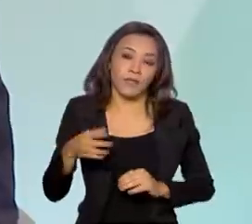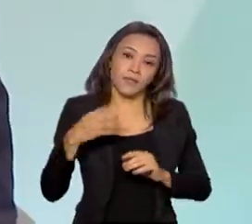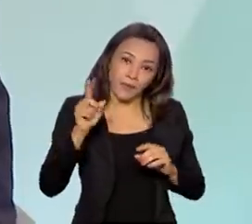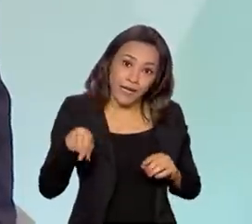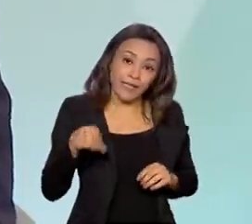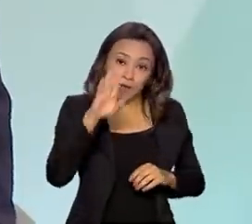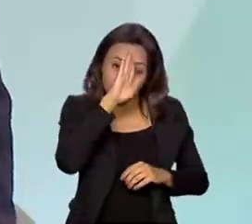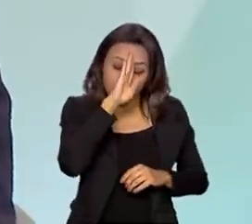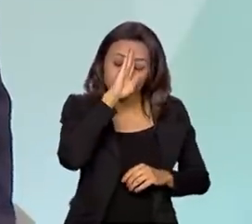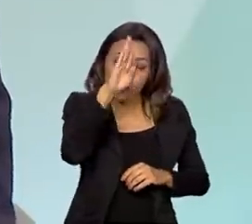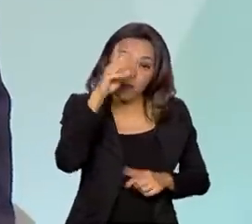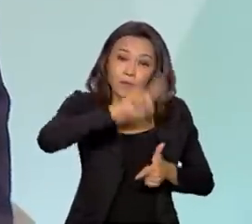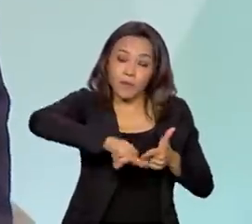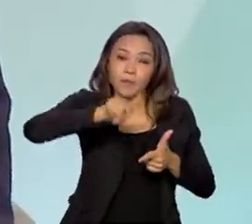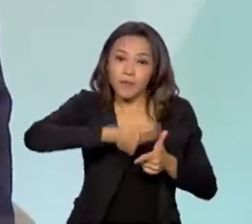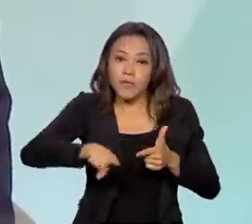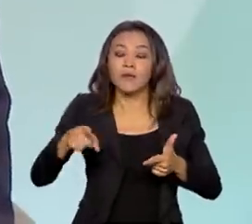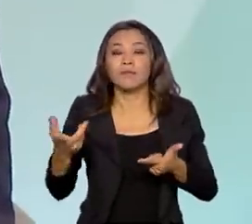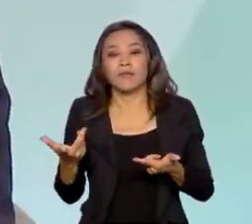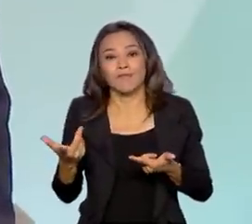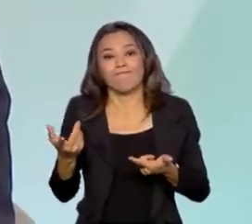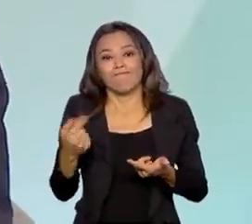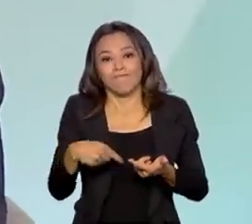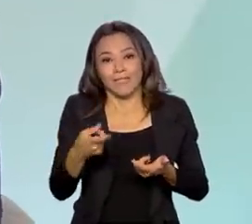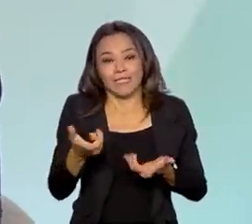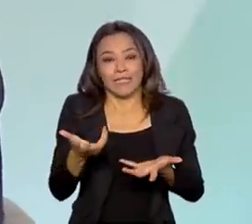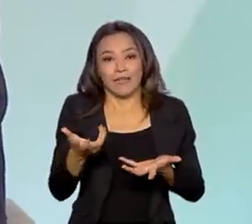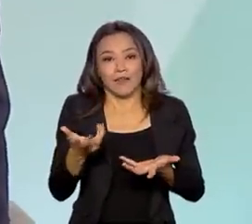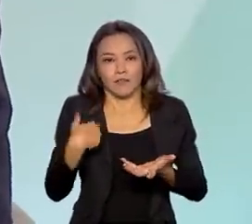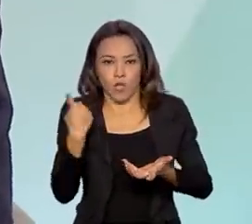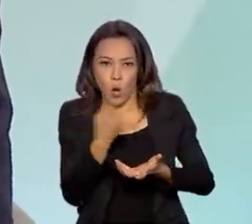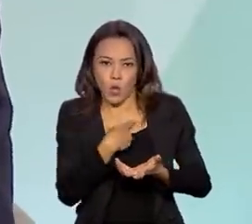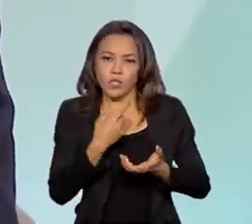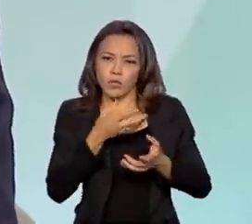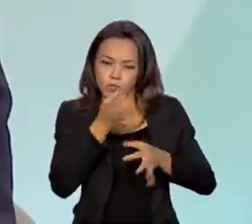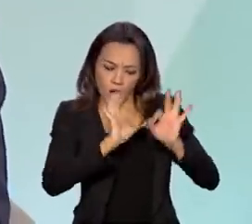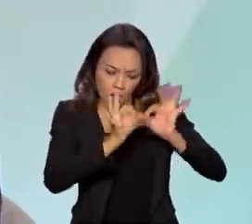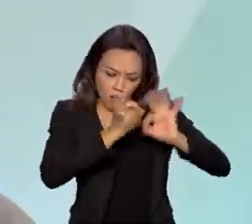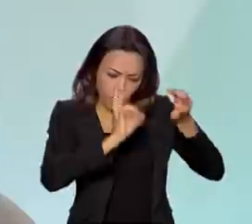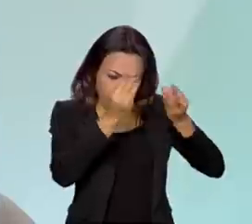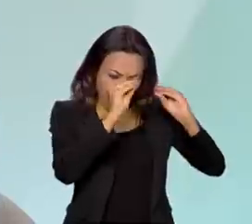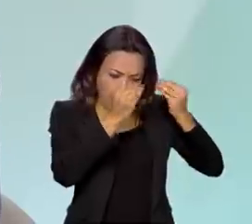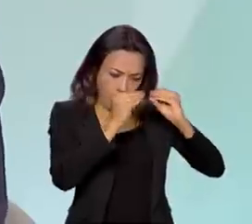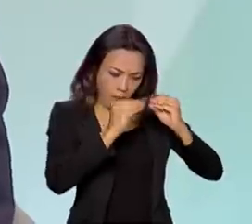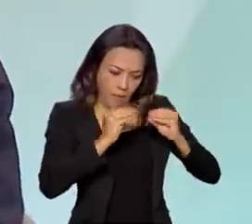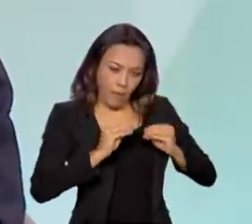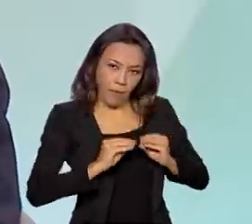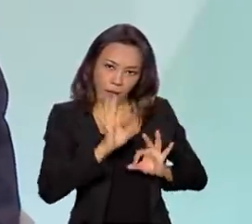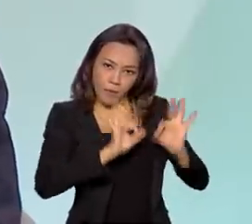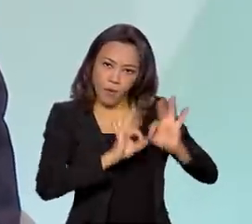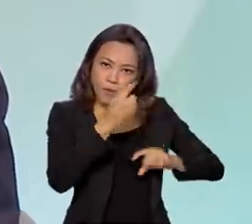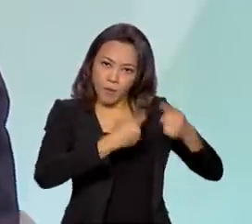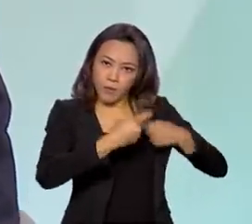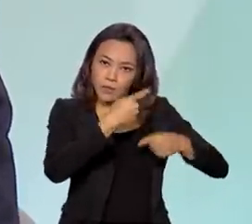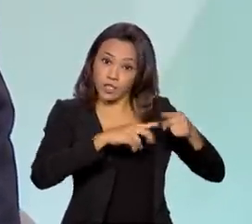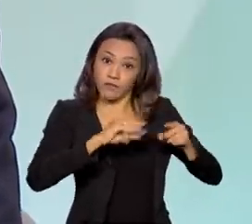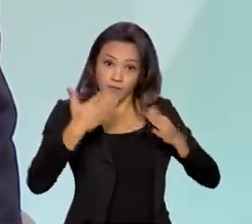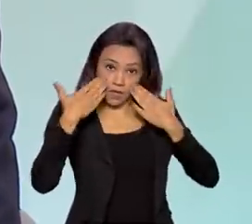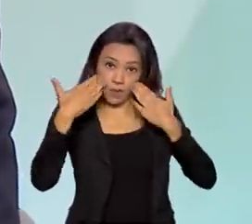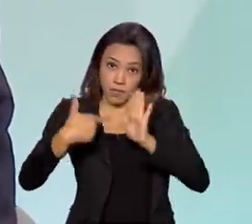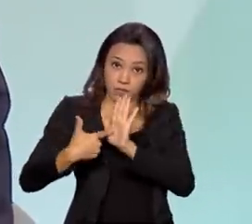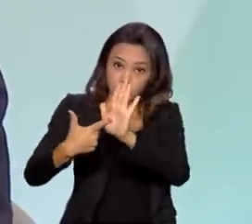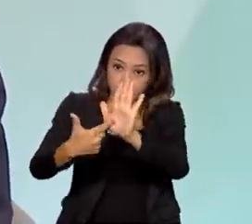déficit, nós procuramos elaborar, nós estamos em elaboração de uma política que será apresentada à sociedade,